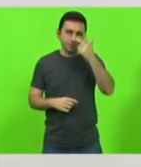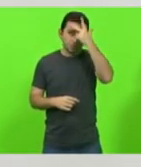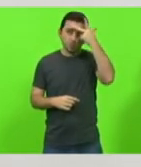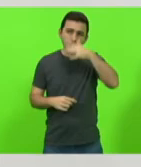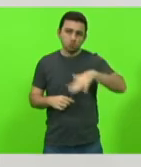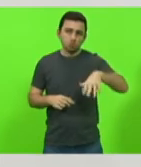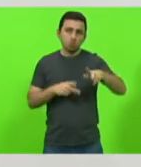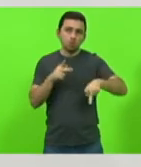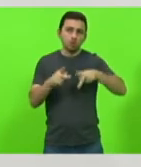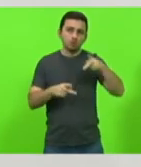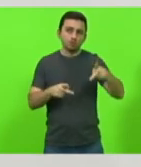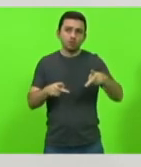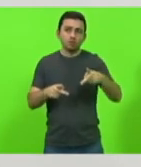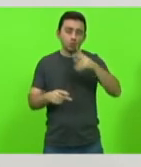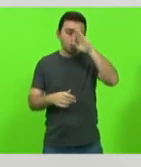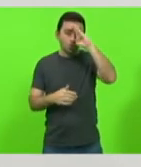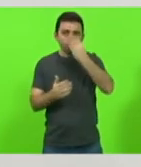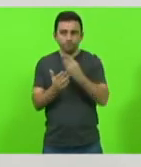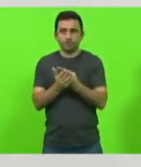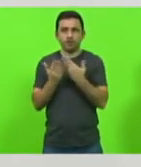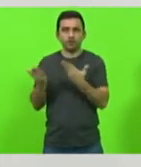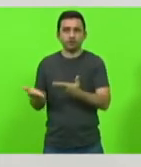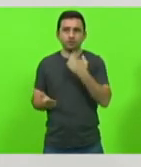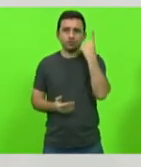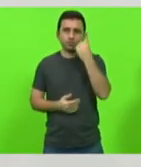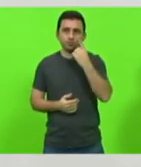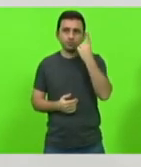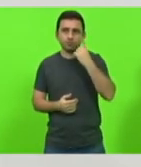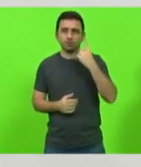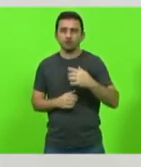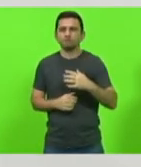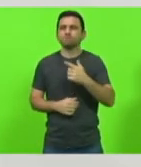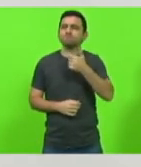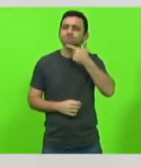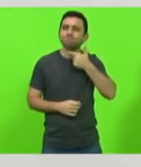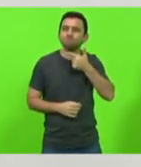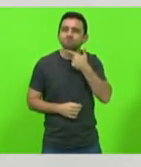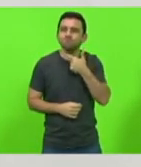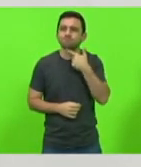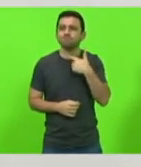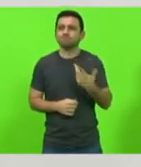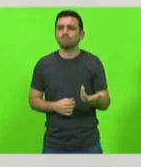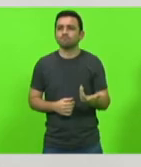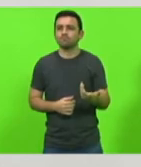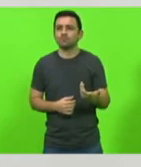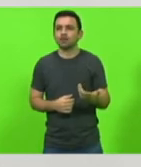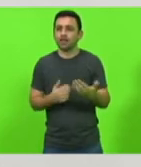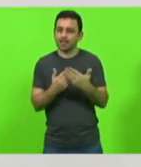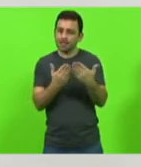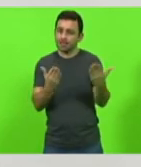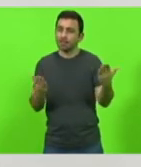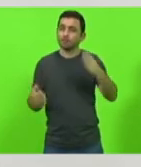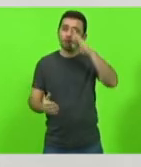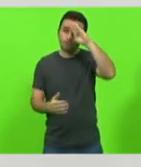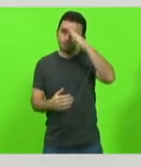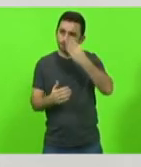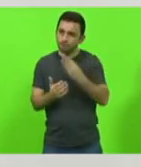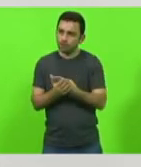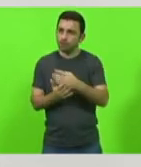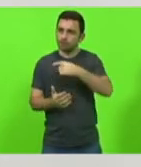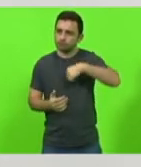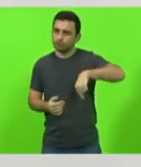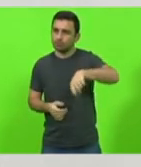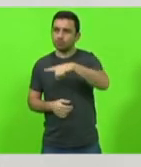deputado estadual aos seus anseios às suas vontades e eles depositam esses anseios